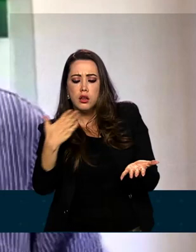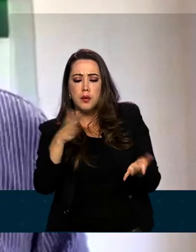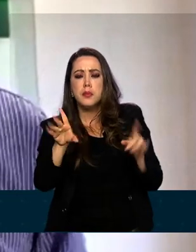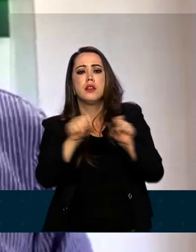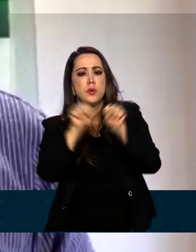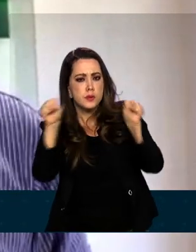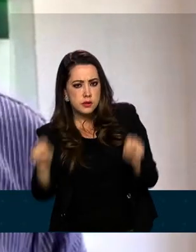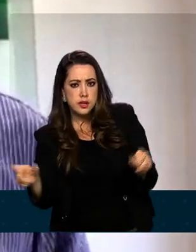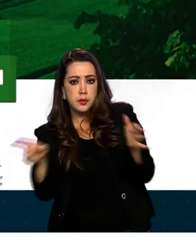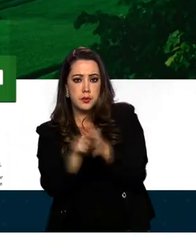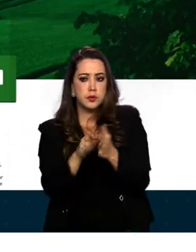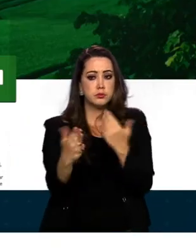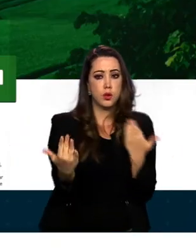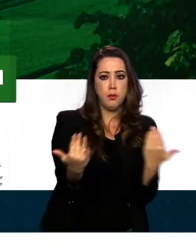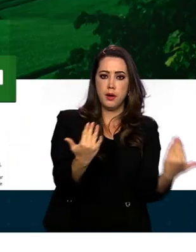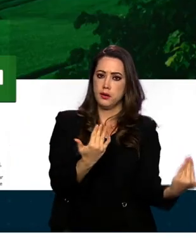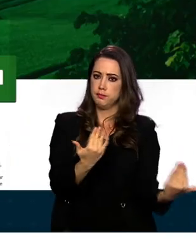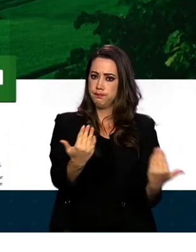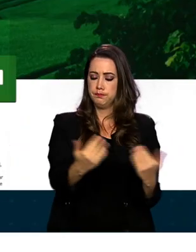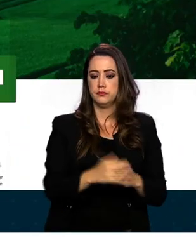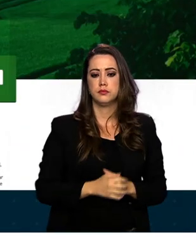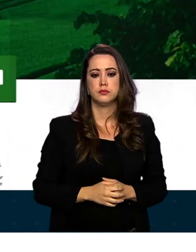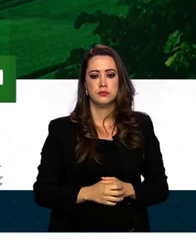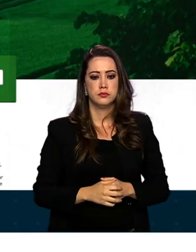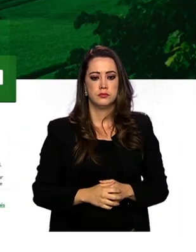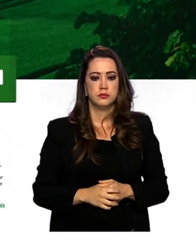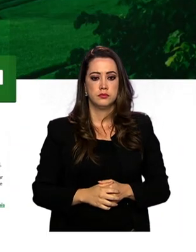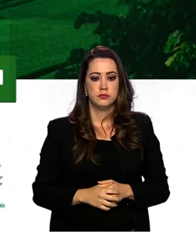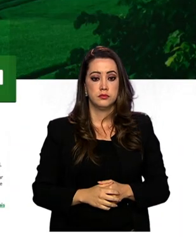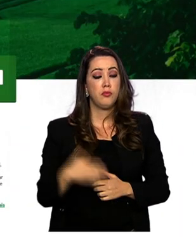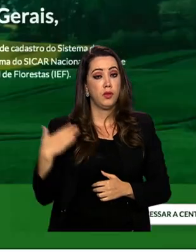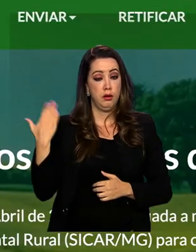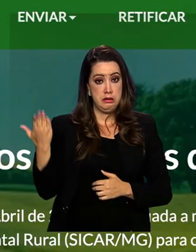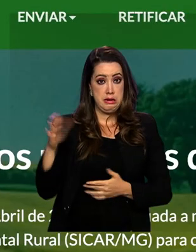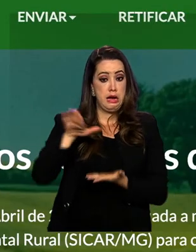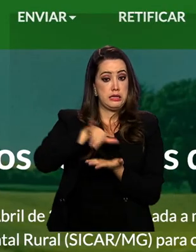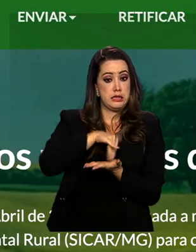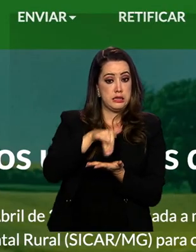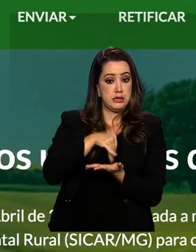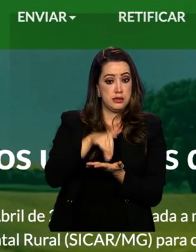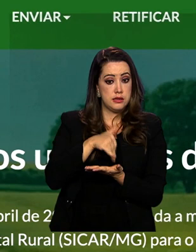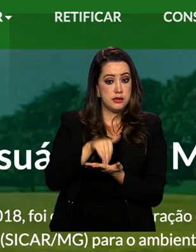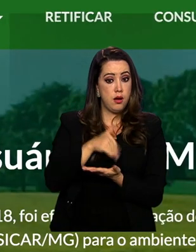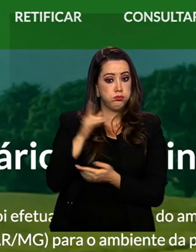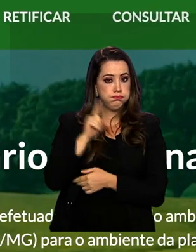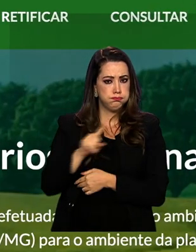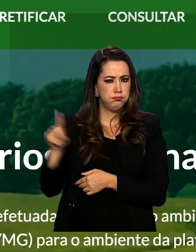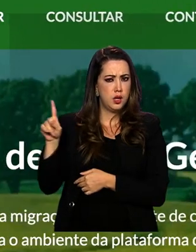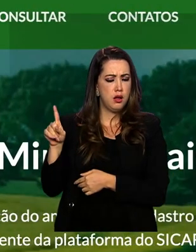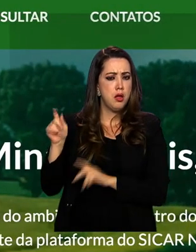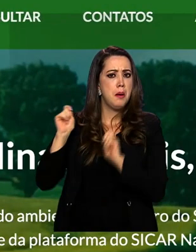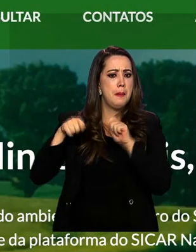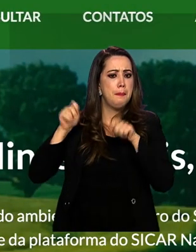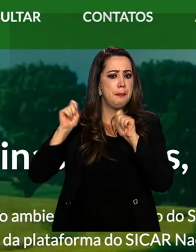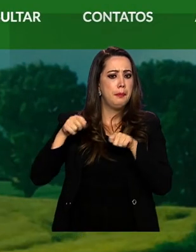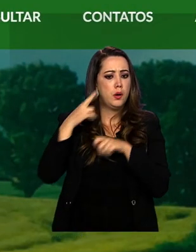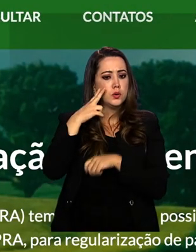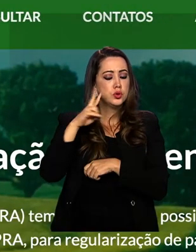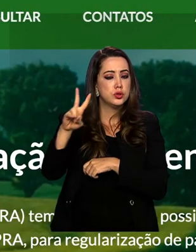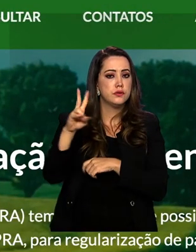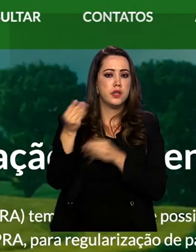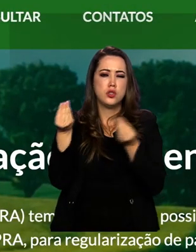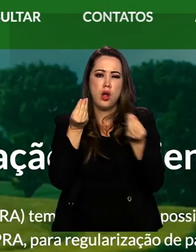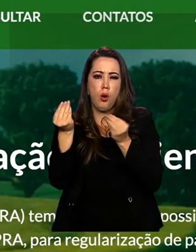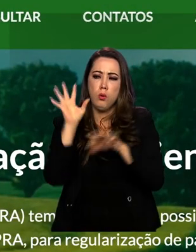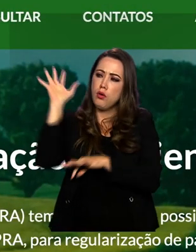rapidamente nessa análise. A inscrição no Cadastro Ambiental Rural torna possível o monitoramento da